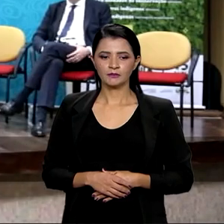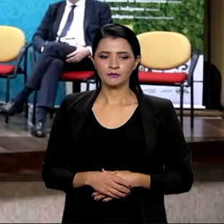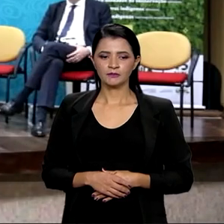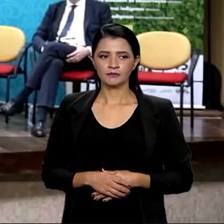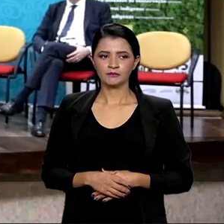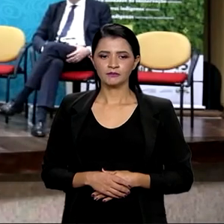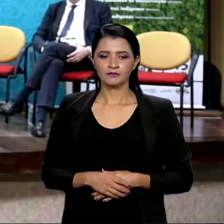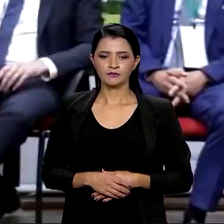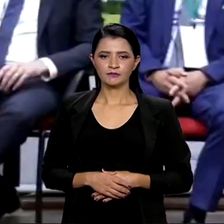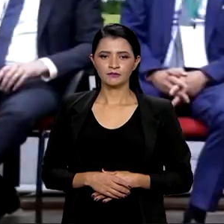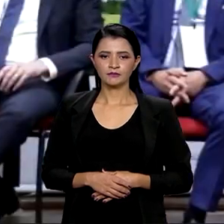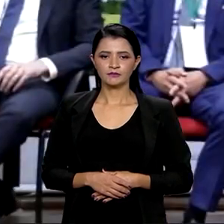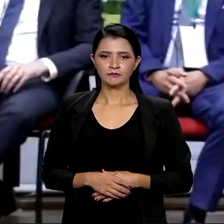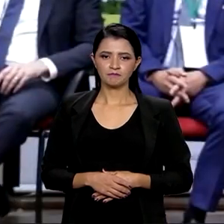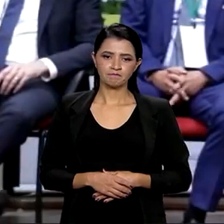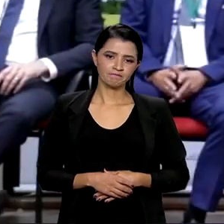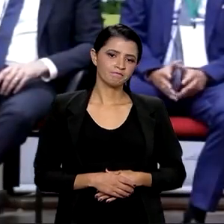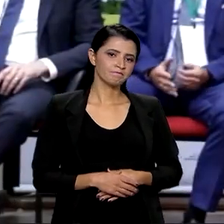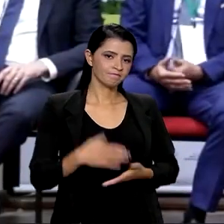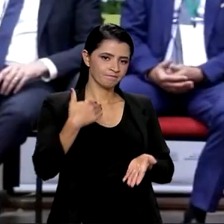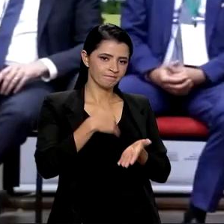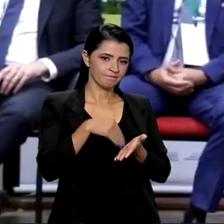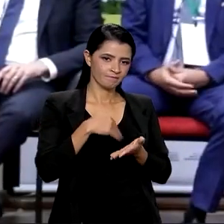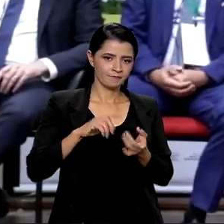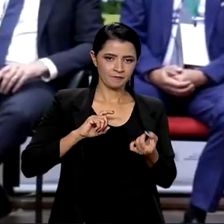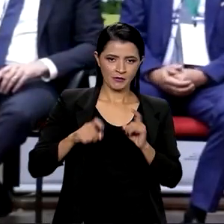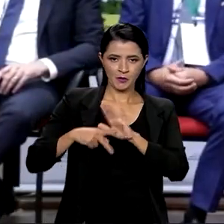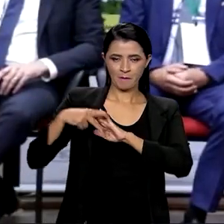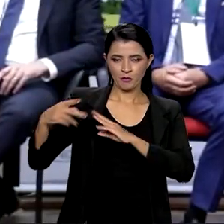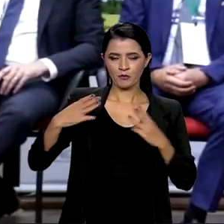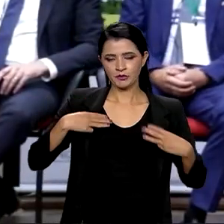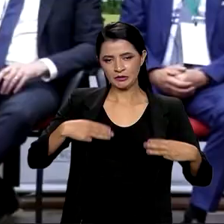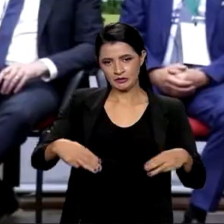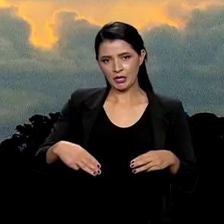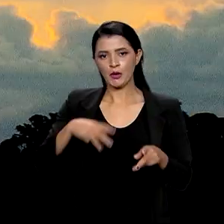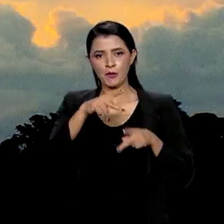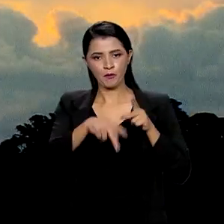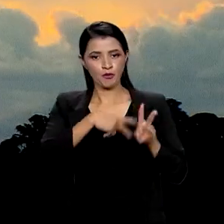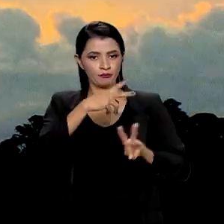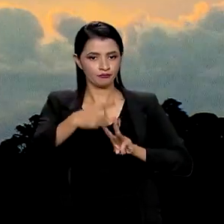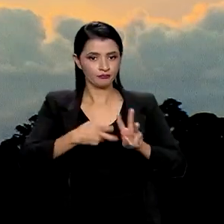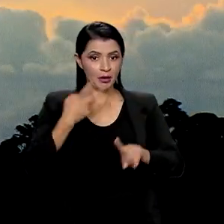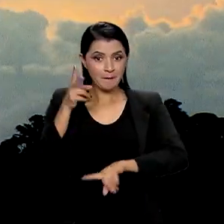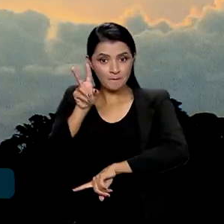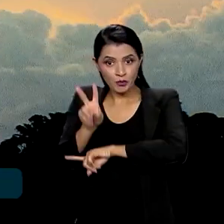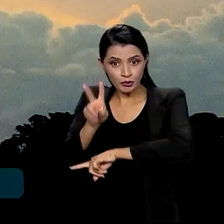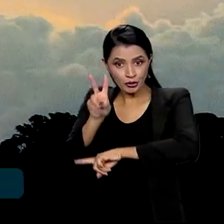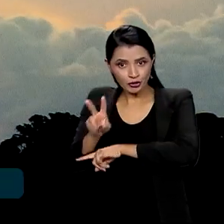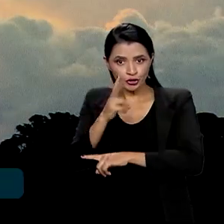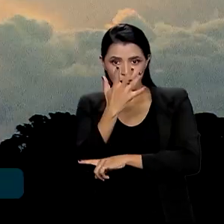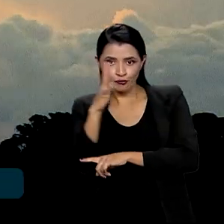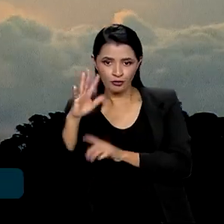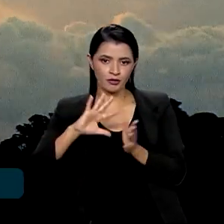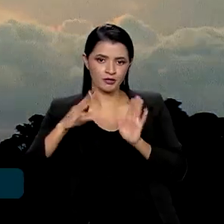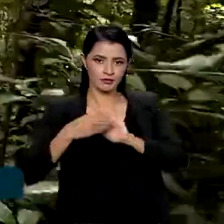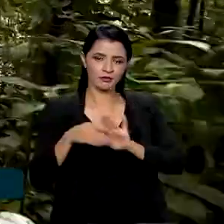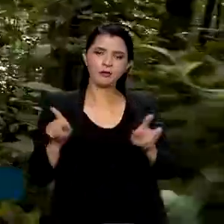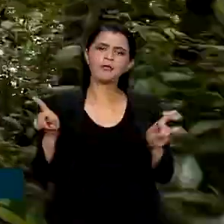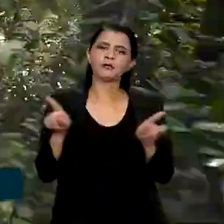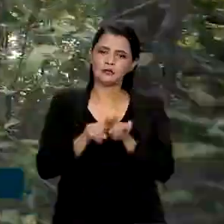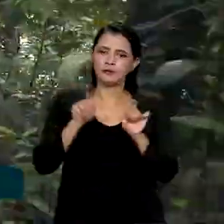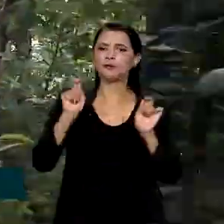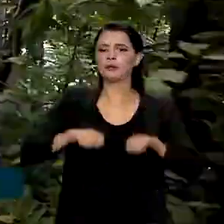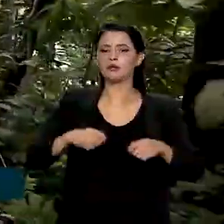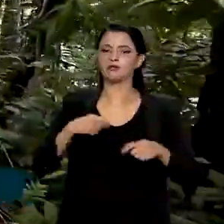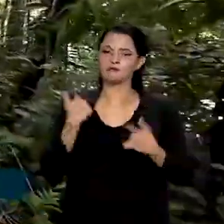Para o secretário executivo do Ministério dos Povos Indígenas, a proteção da floresta amazônica se dá também pela